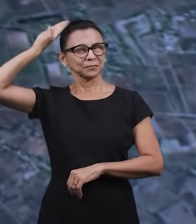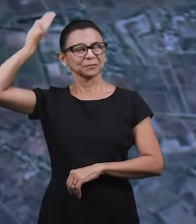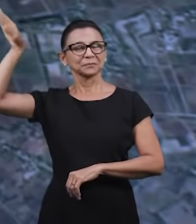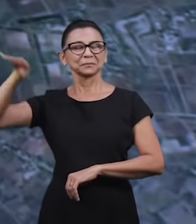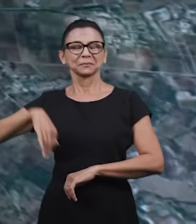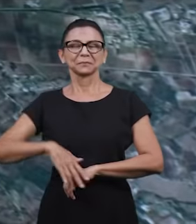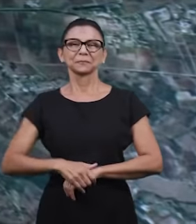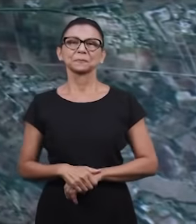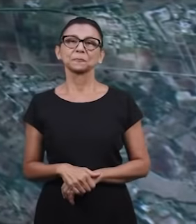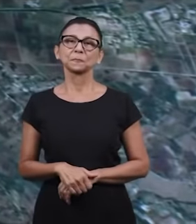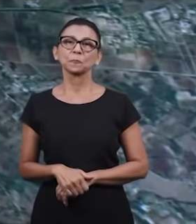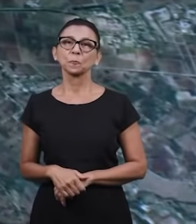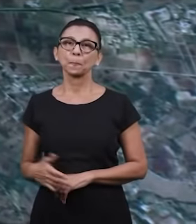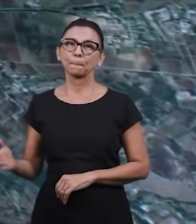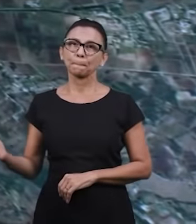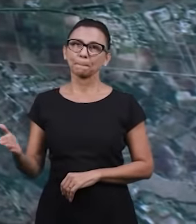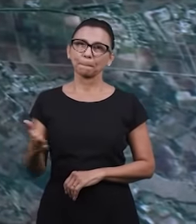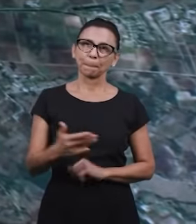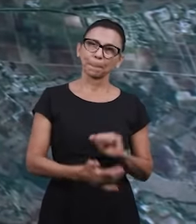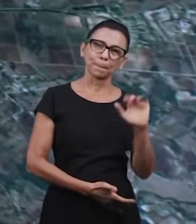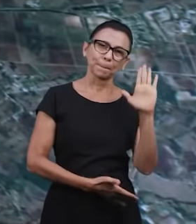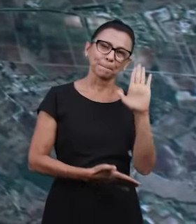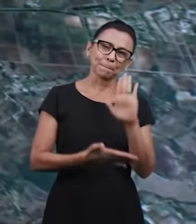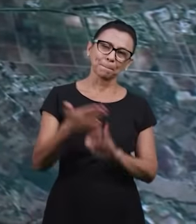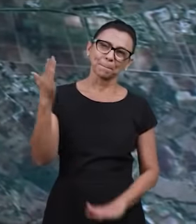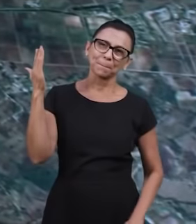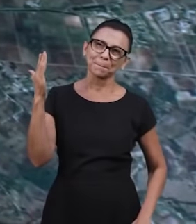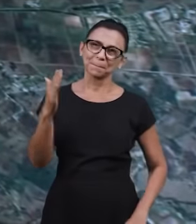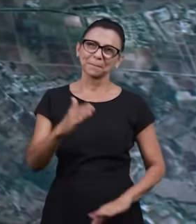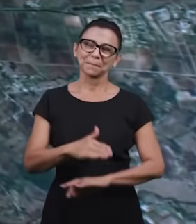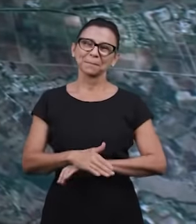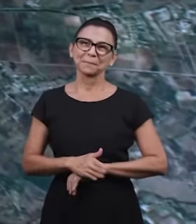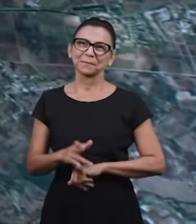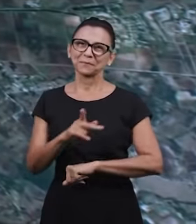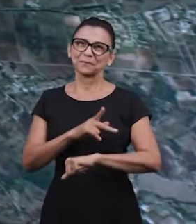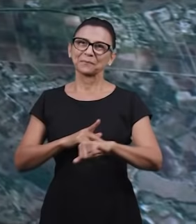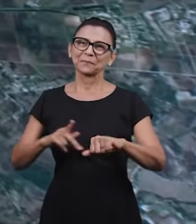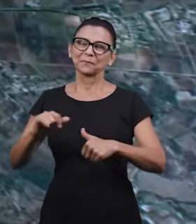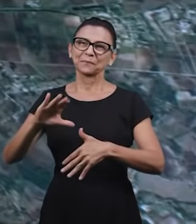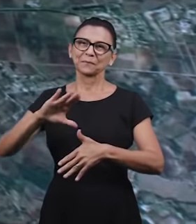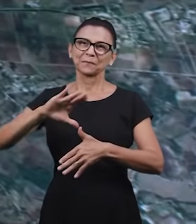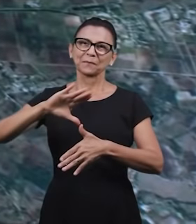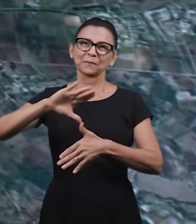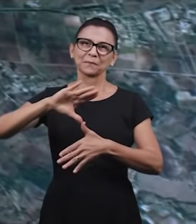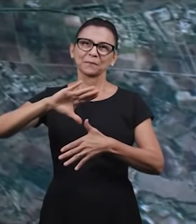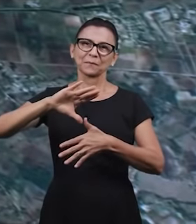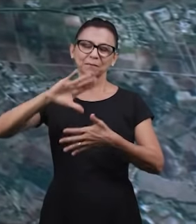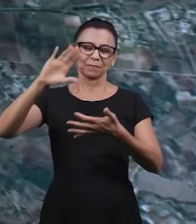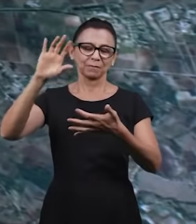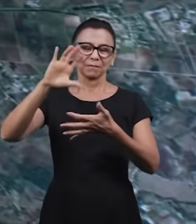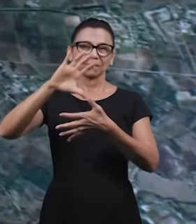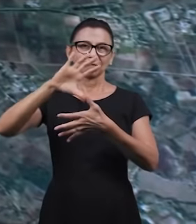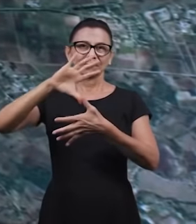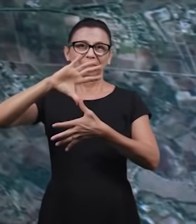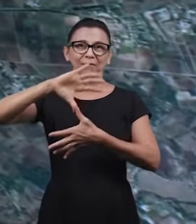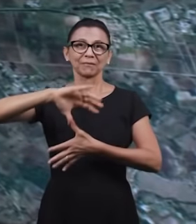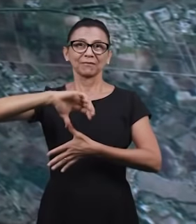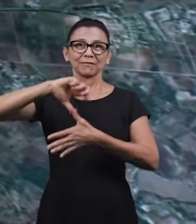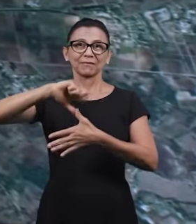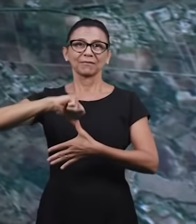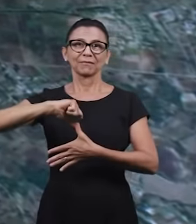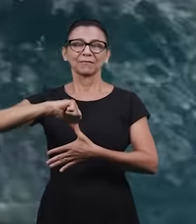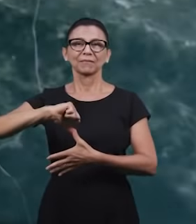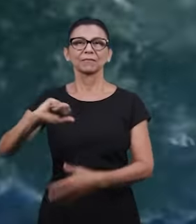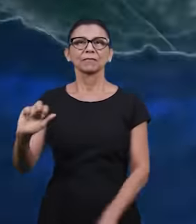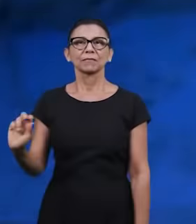Glória a Deus. Agora, irmãos, nós vamos partir de Cuba e vamos agora para um país da América do Sul. Vamos para a Venezuela.